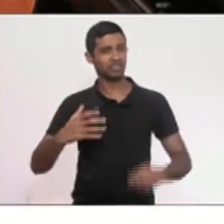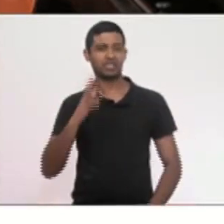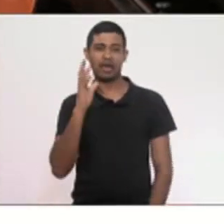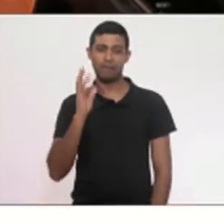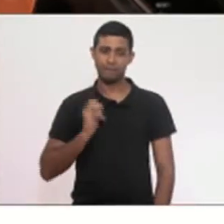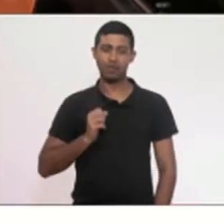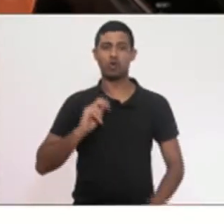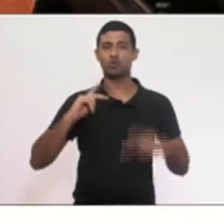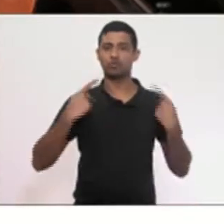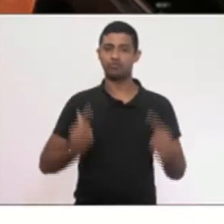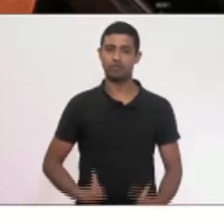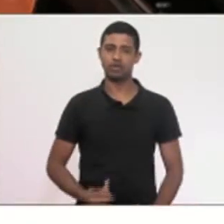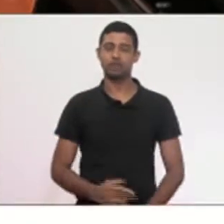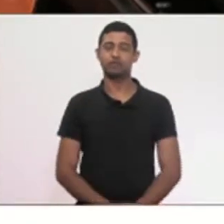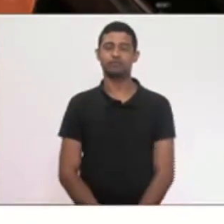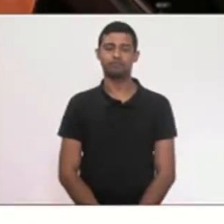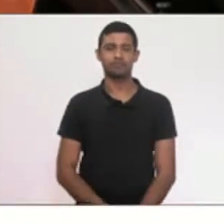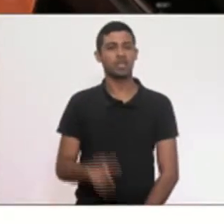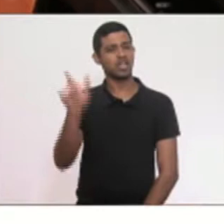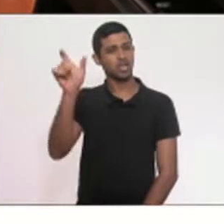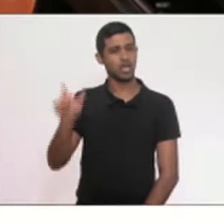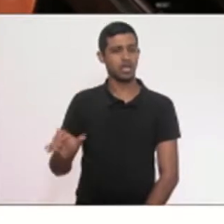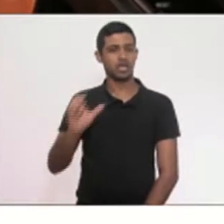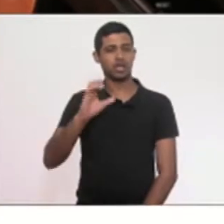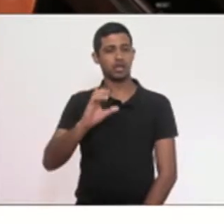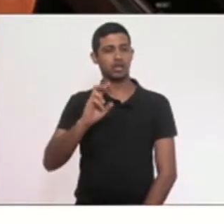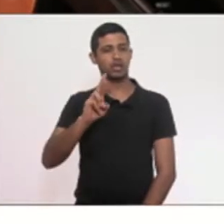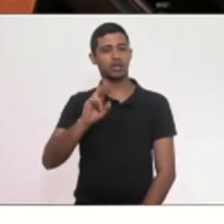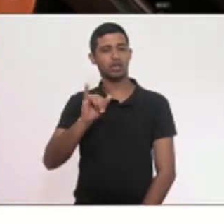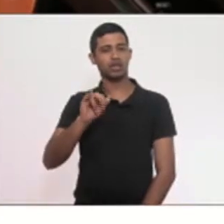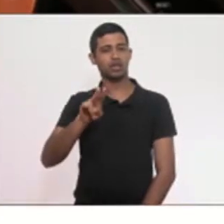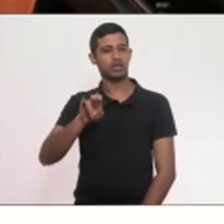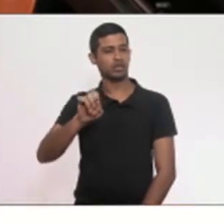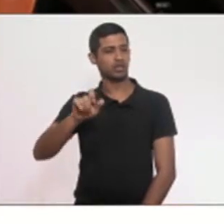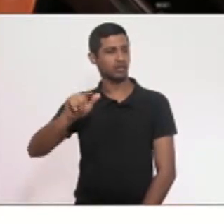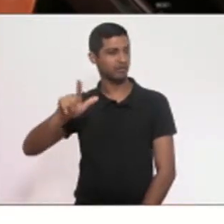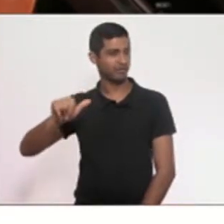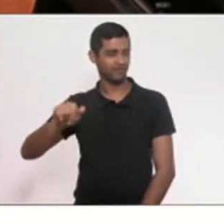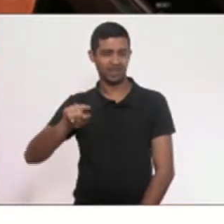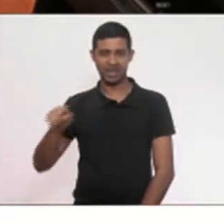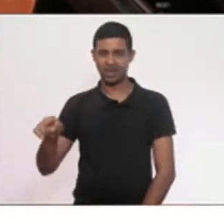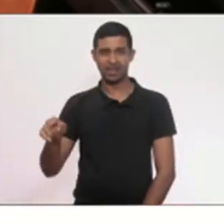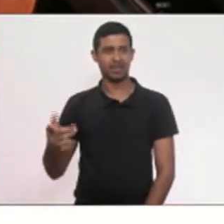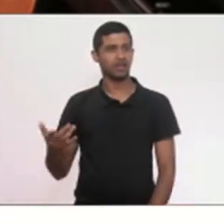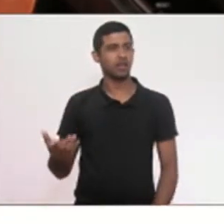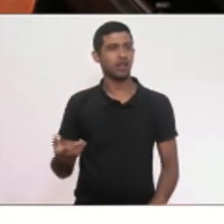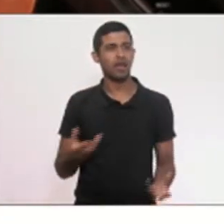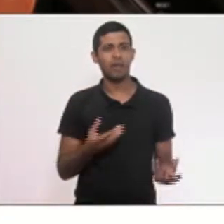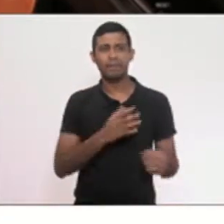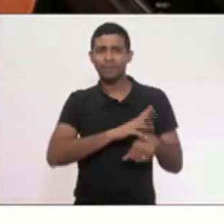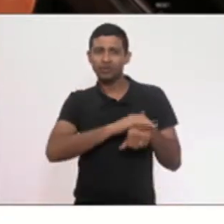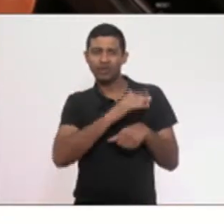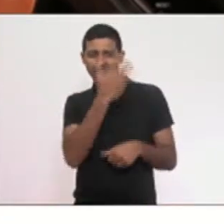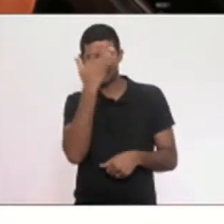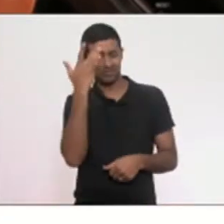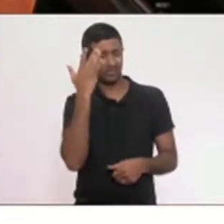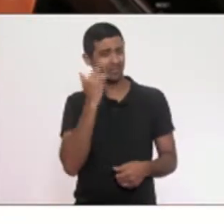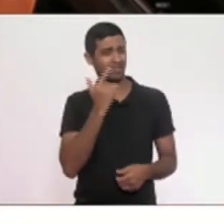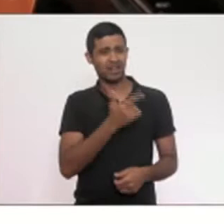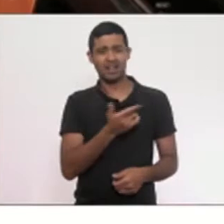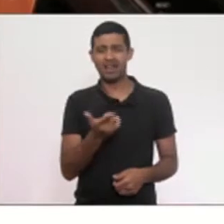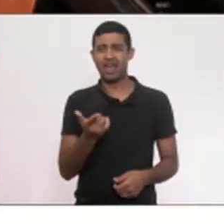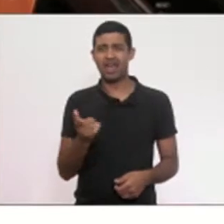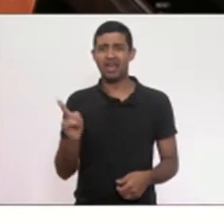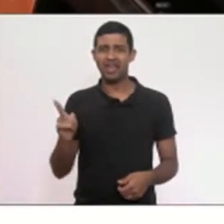o que o desprefeito Marcelo Crivella vem fazendo com os doentes crônicos, os doentes renais, é uma covardia, para não dizer